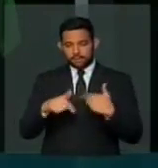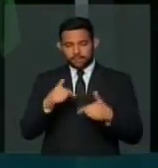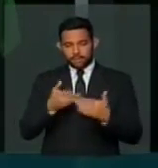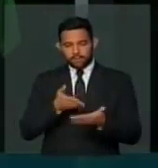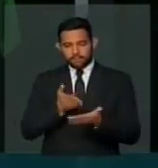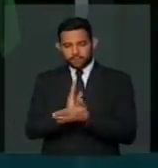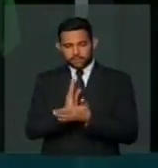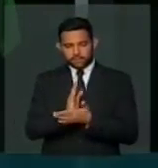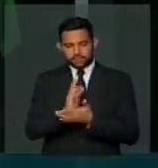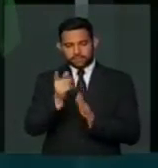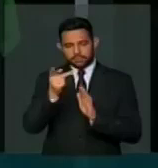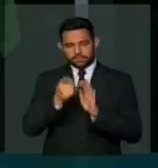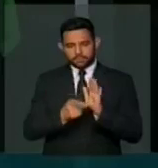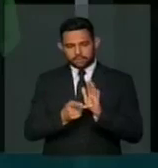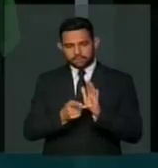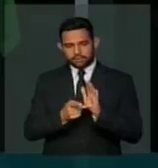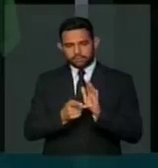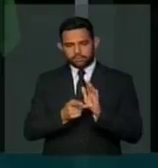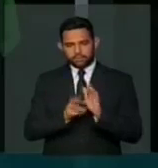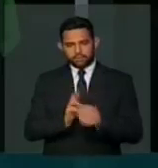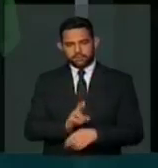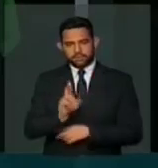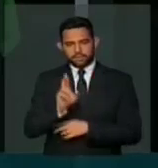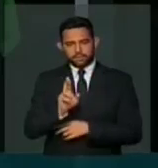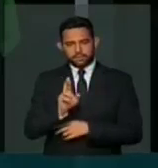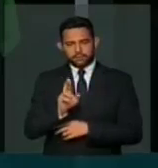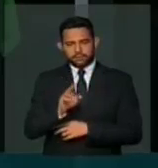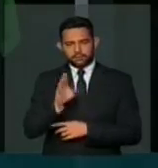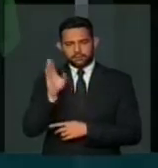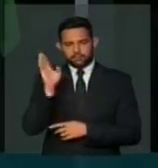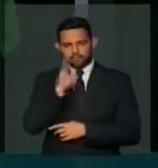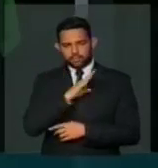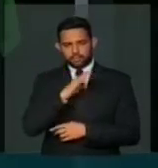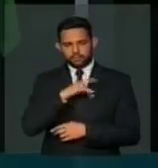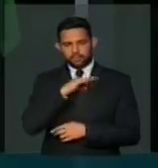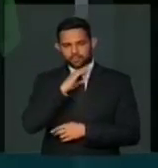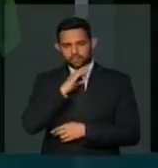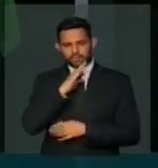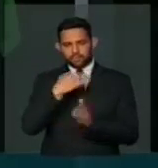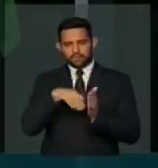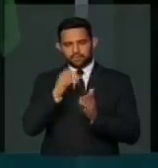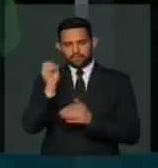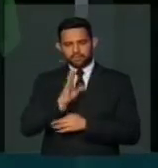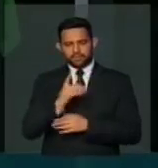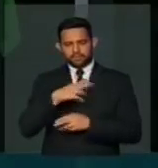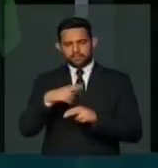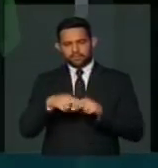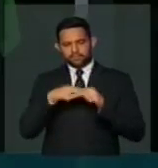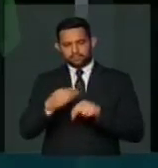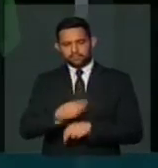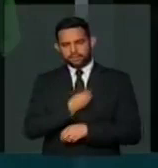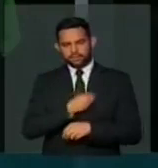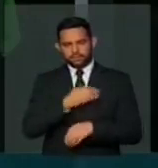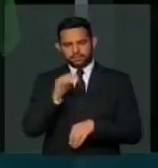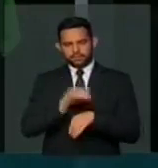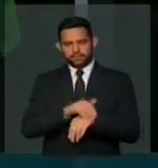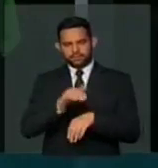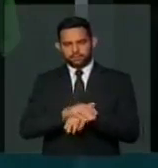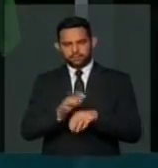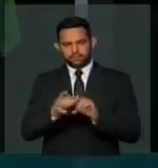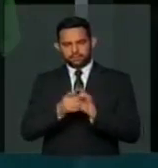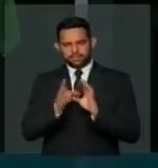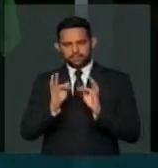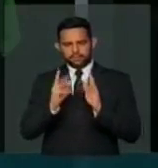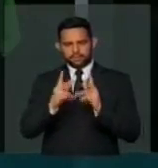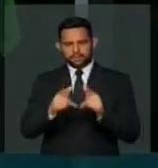aprovação deste projeto representa um mal terrível para todo o país, por isso me coloco à disposição de